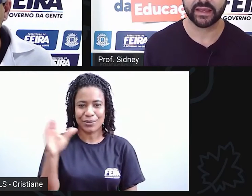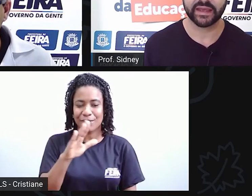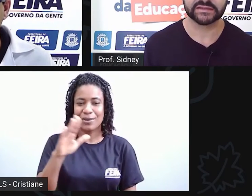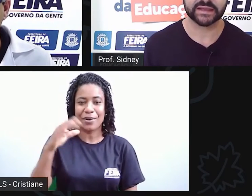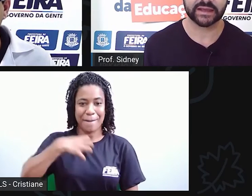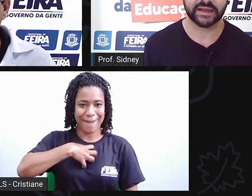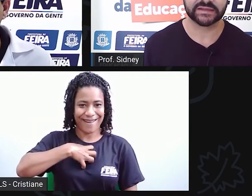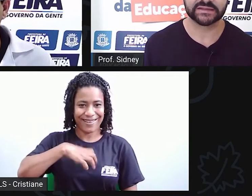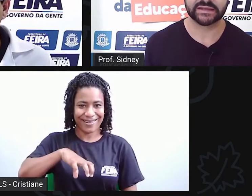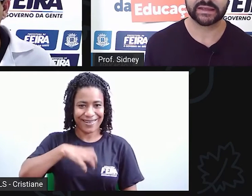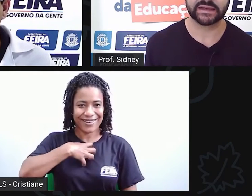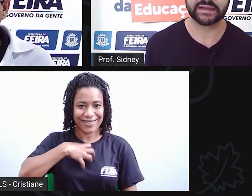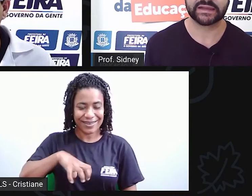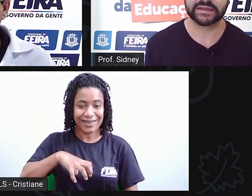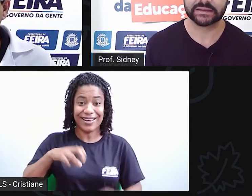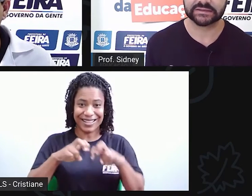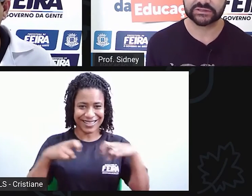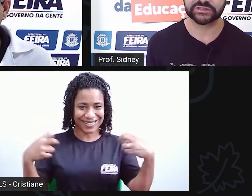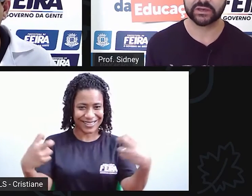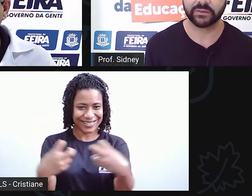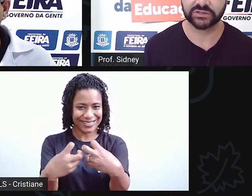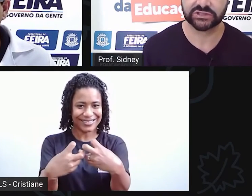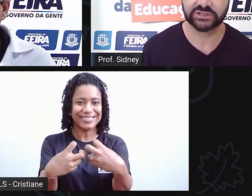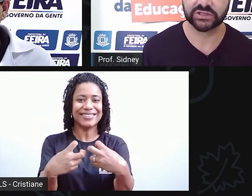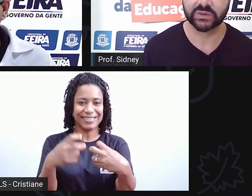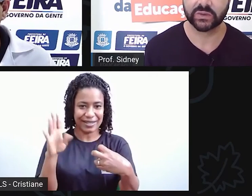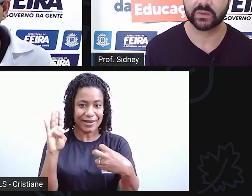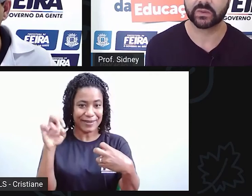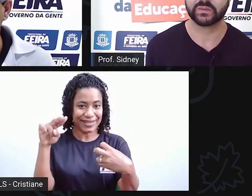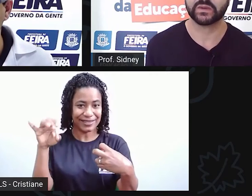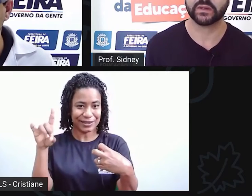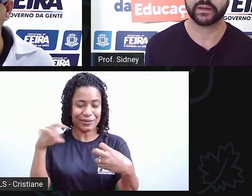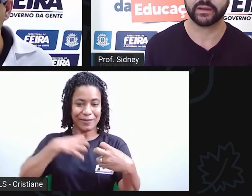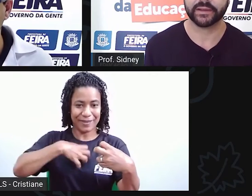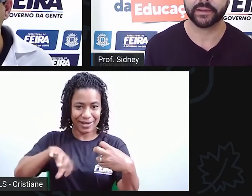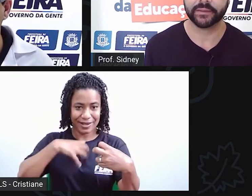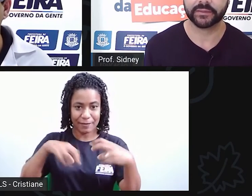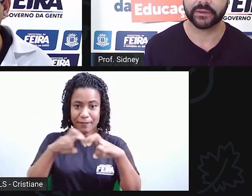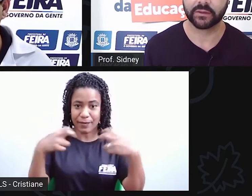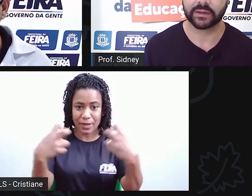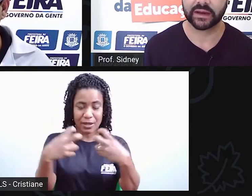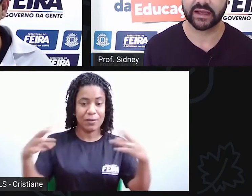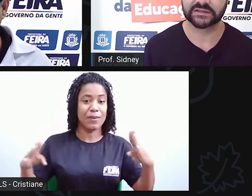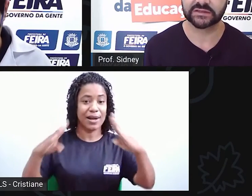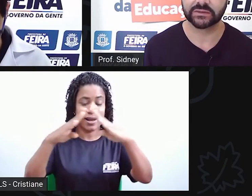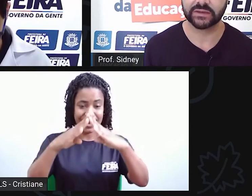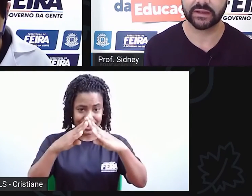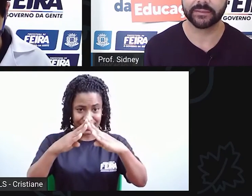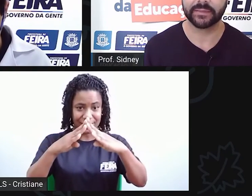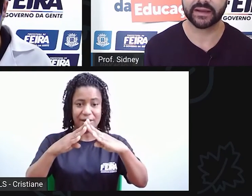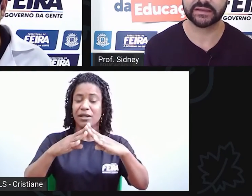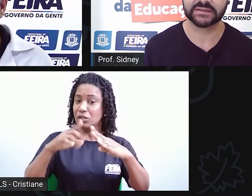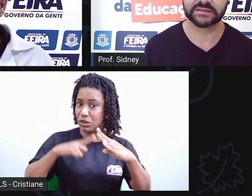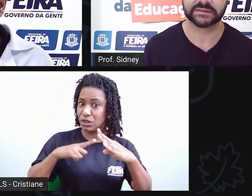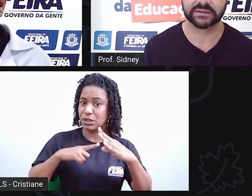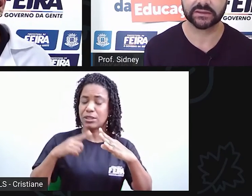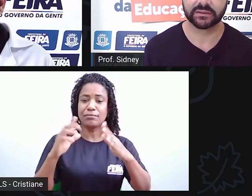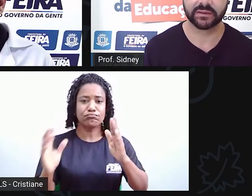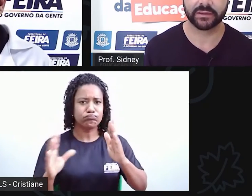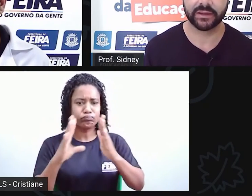Essa casa, ela tinha um estilo neoclássico, mas